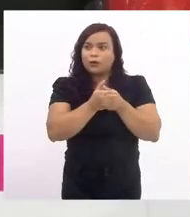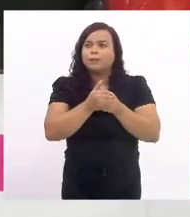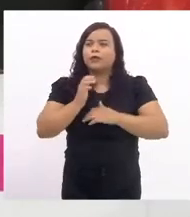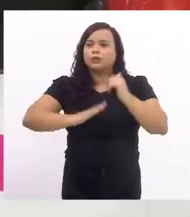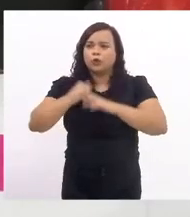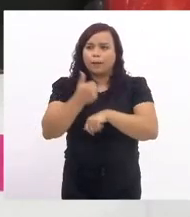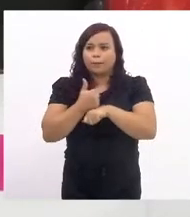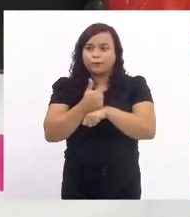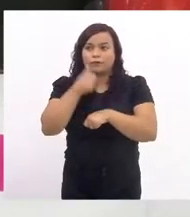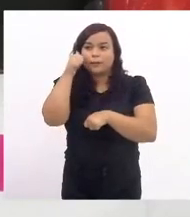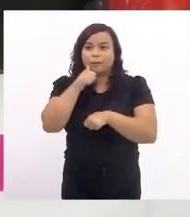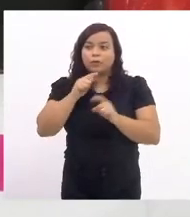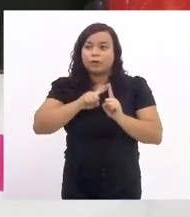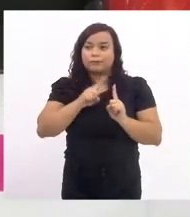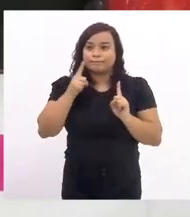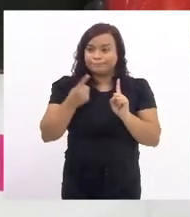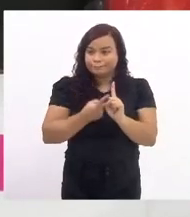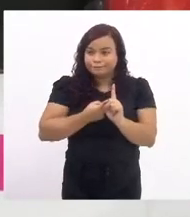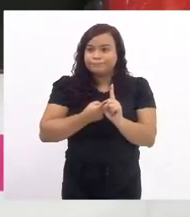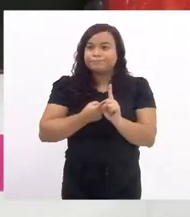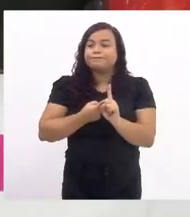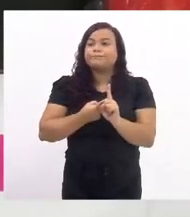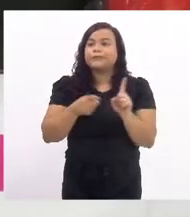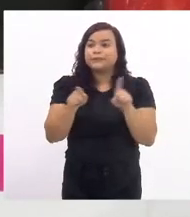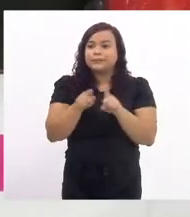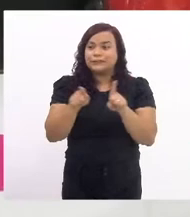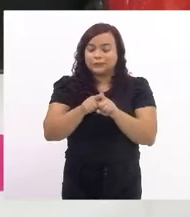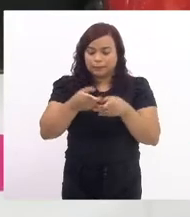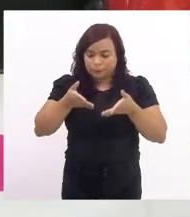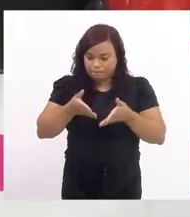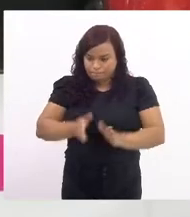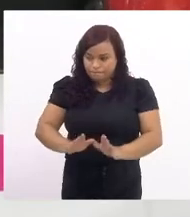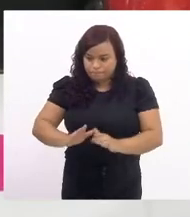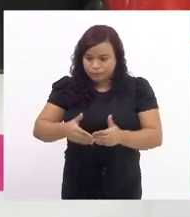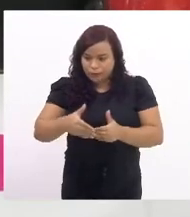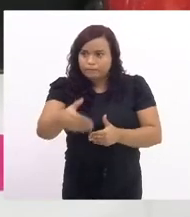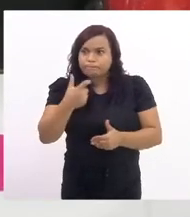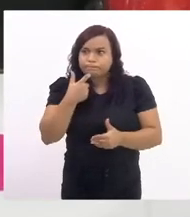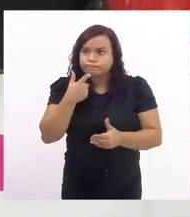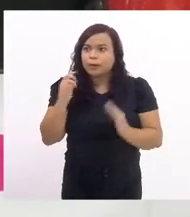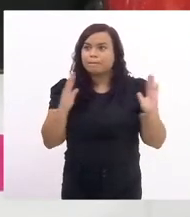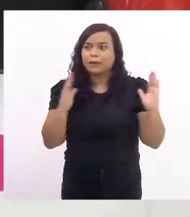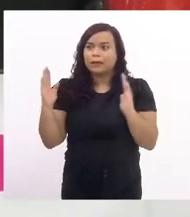gestantes e parturentes durante endemias, epidemias ou pandemias.